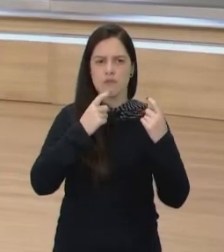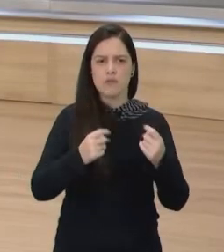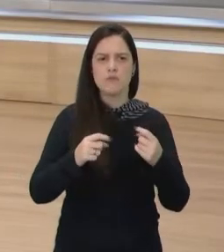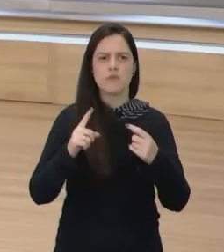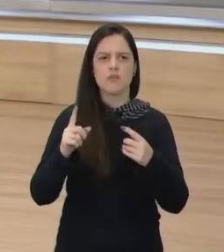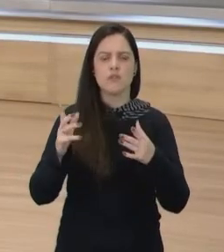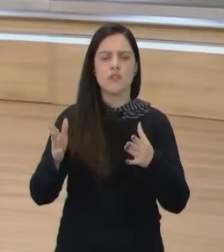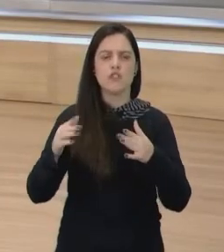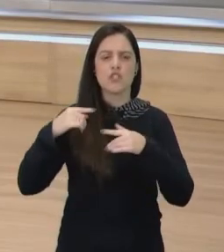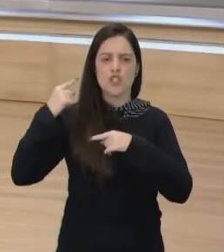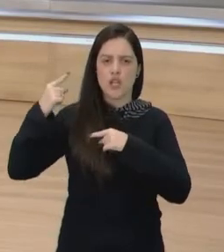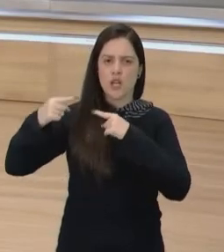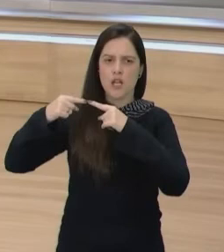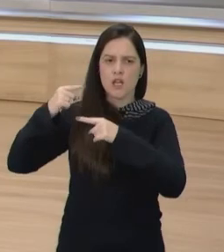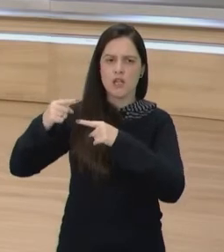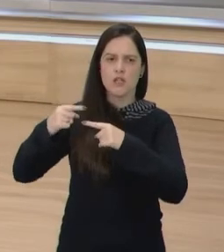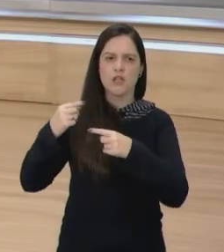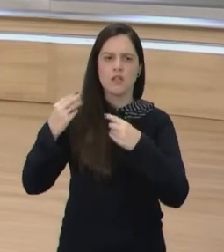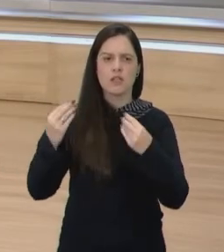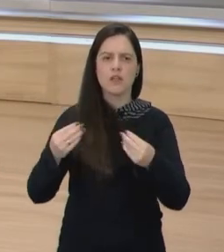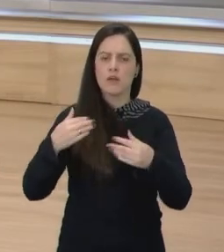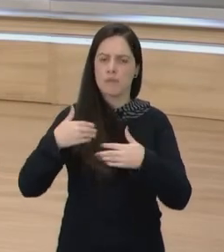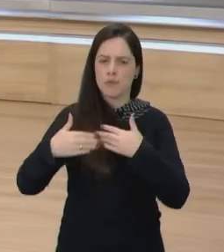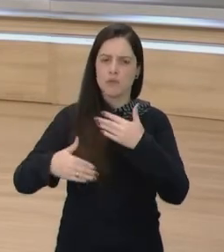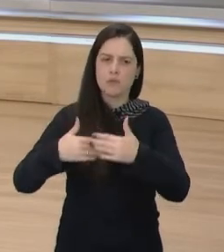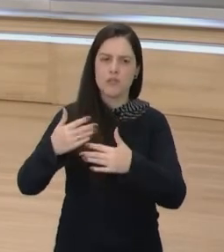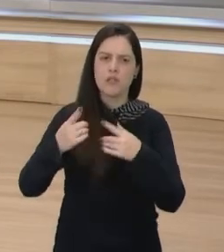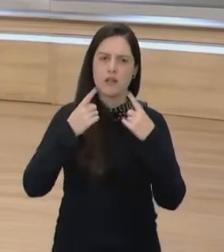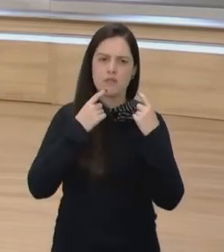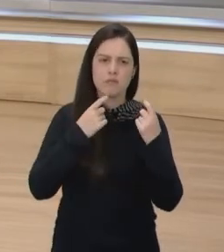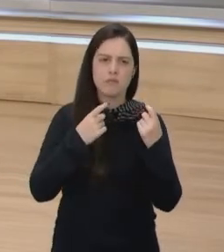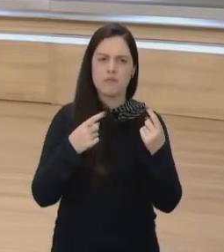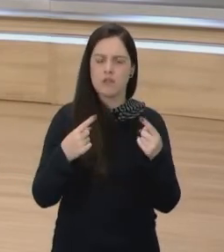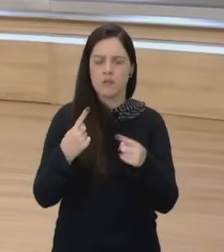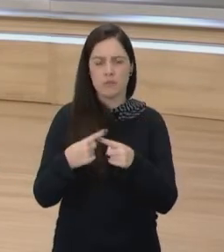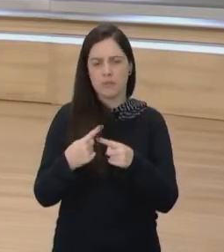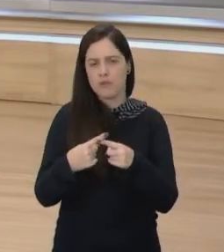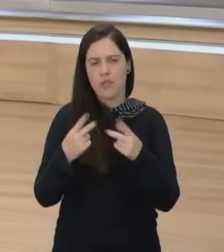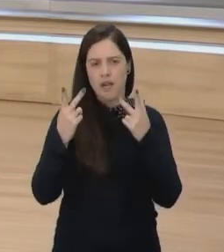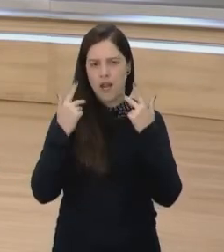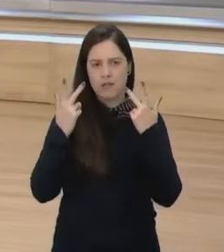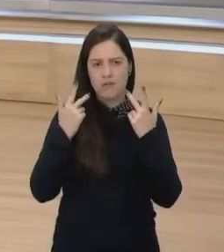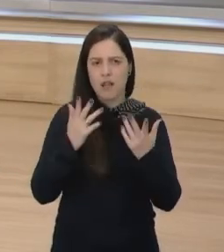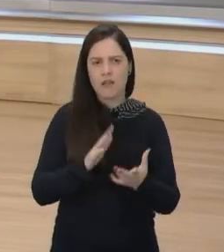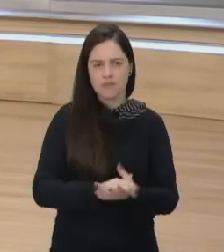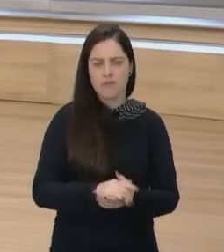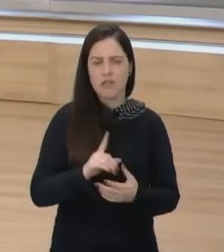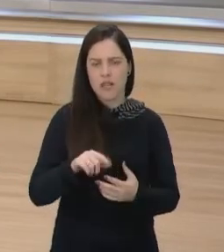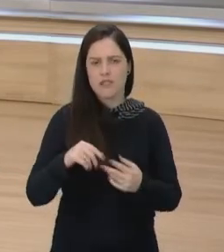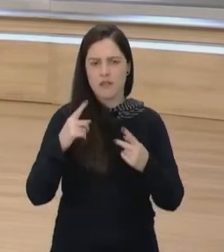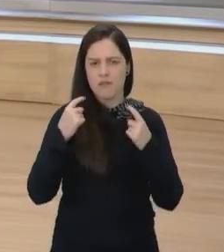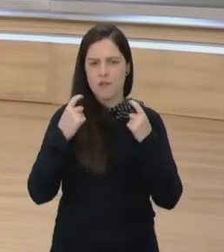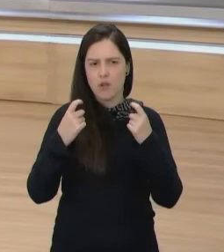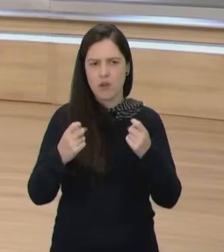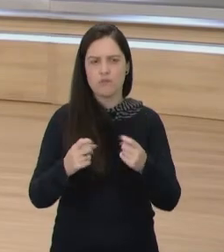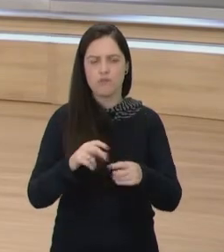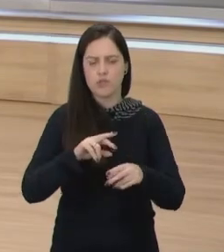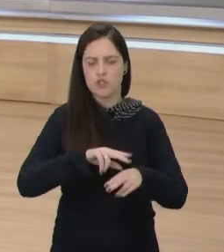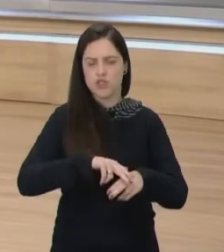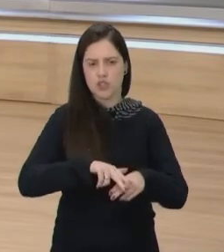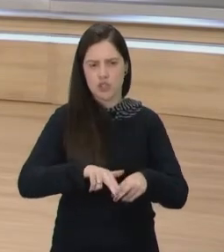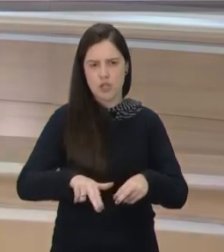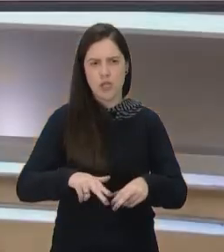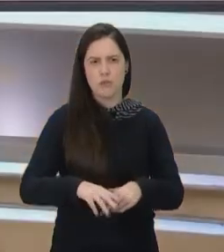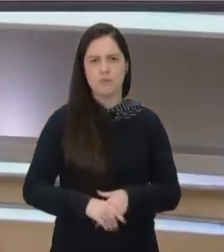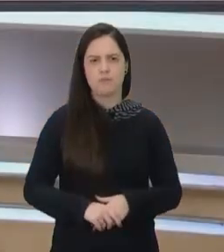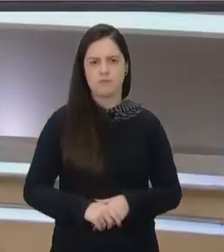diversas gerações vão reproduzindo a violência porque naturalizam essa violência de gênero, né?